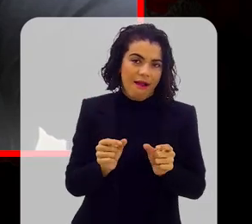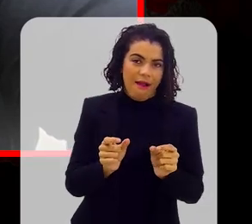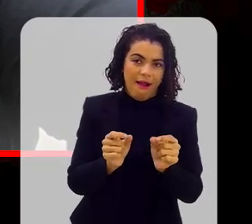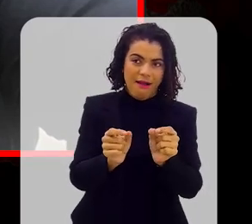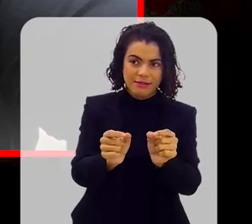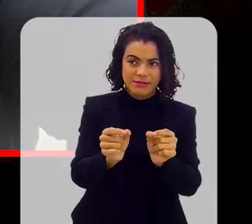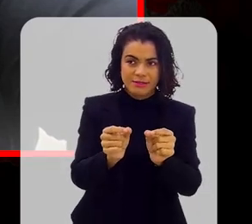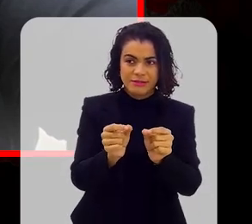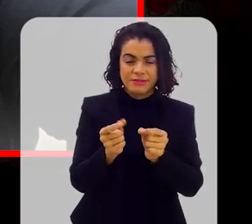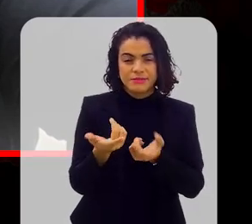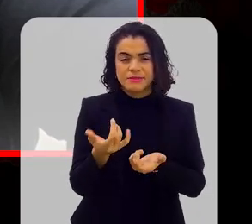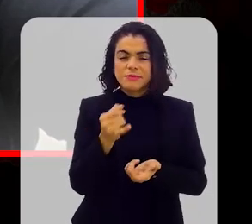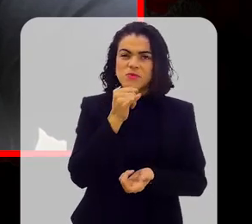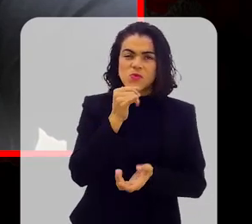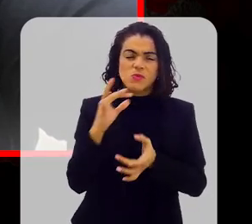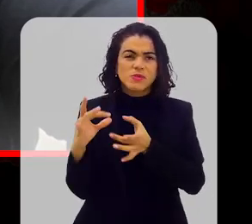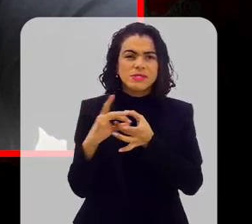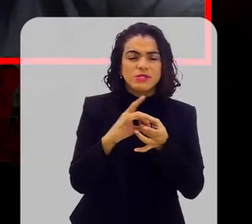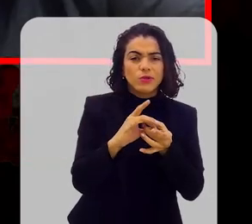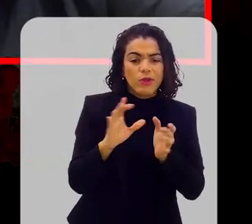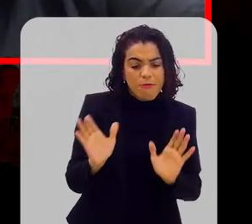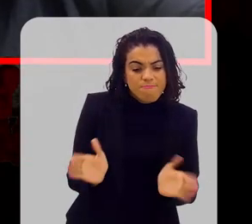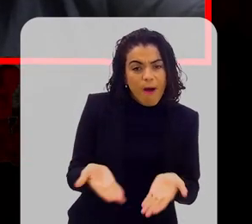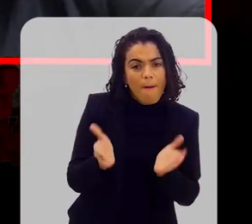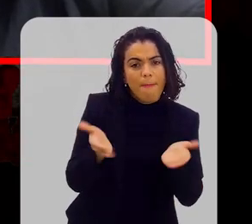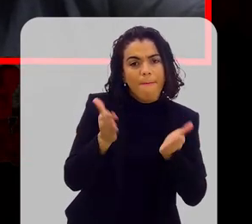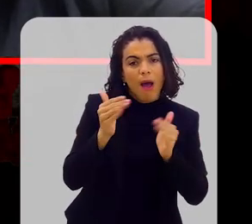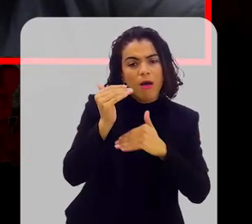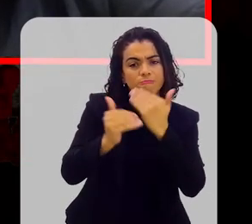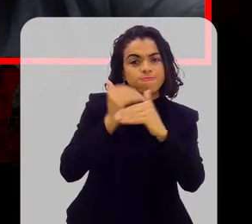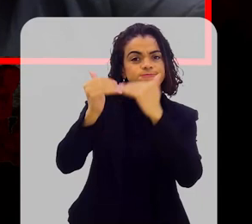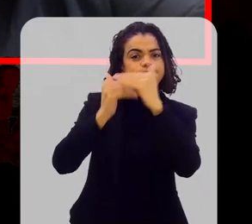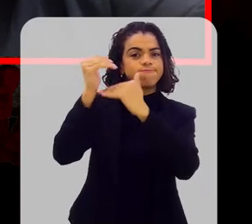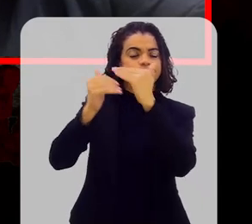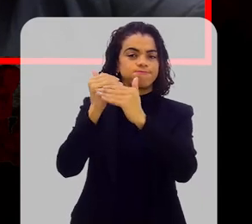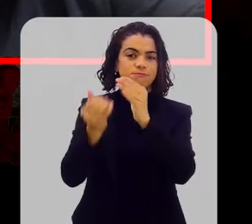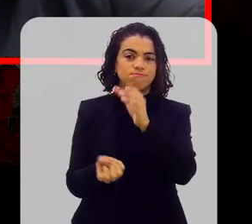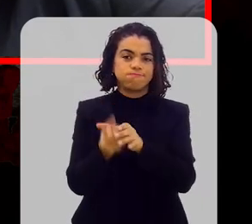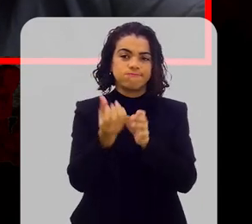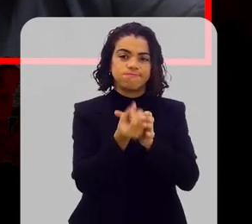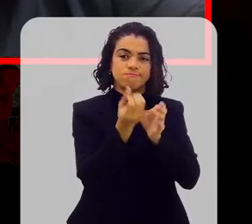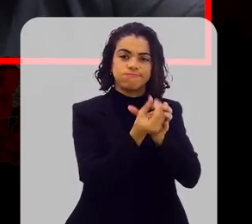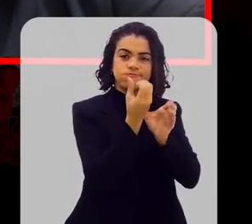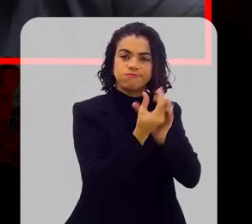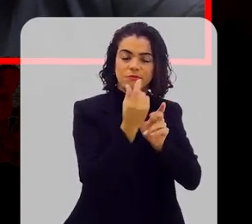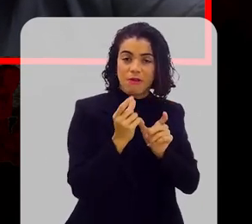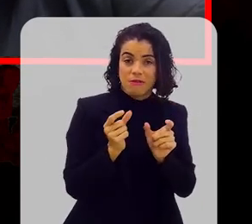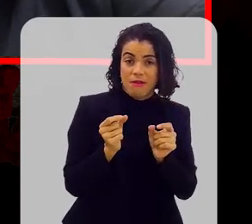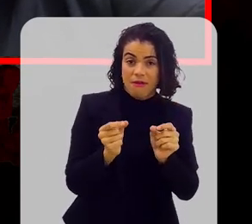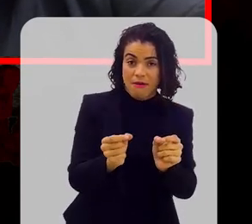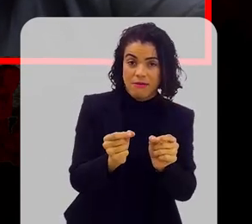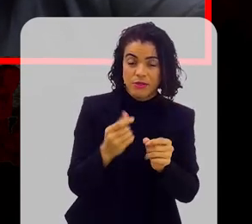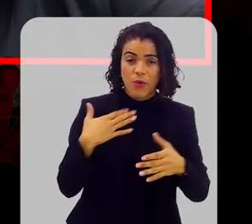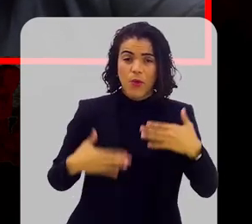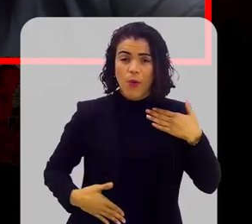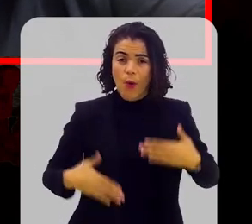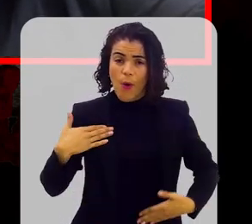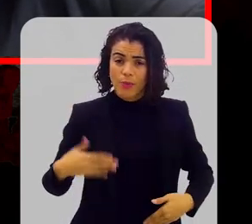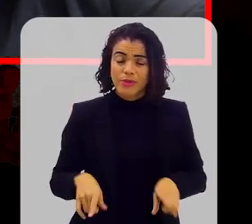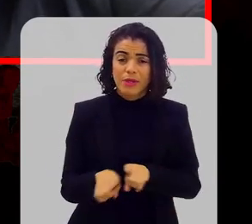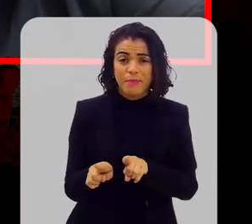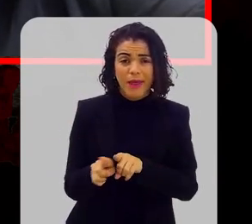um papel no sentido de estimular o desenvolvimento de um tumor. É claro que a gente tem no nosso corpo